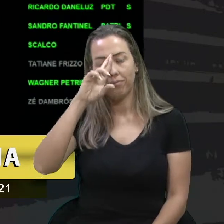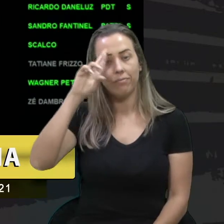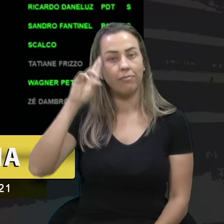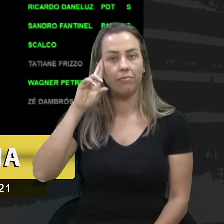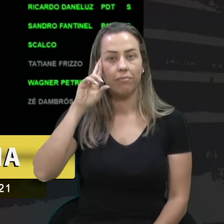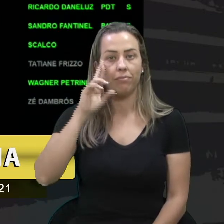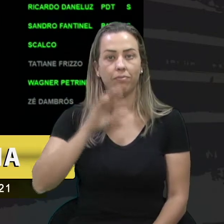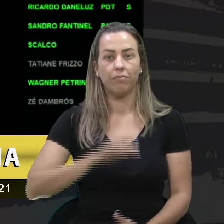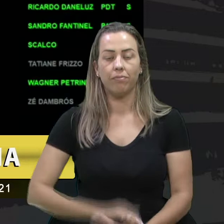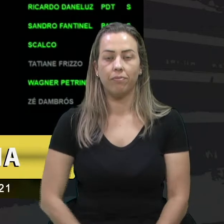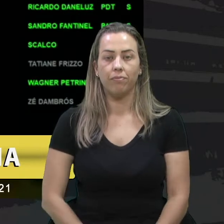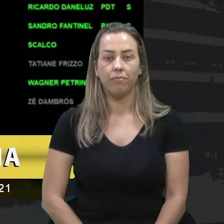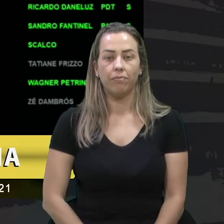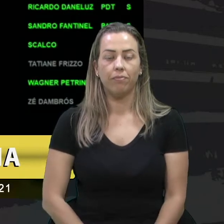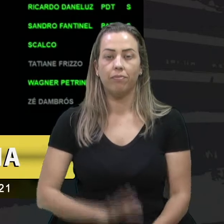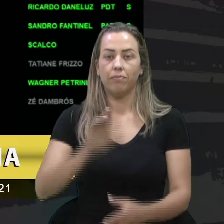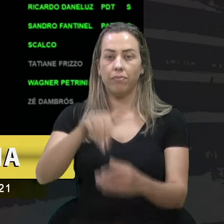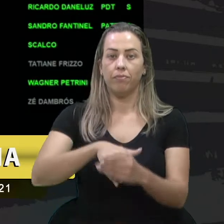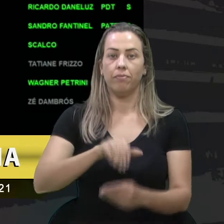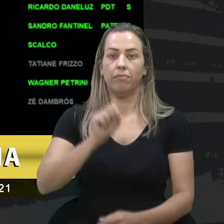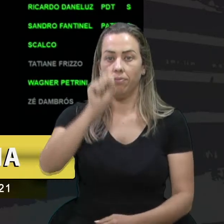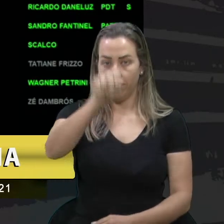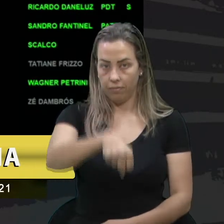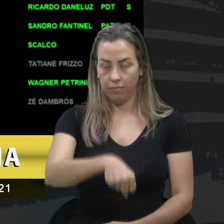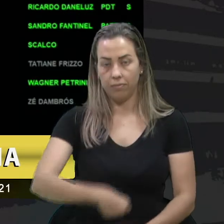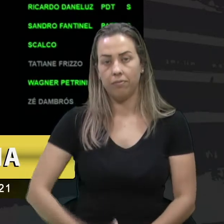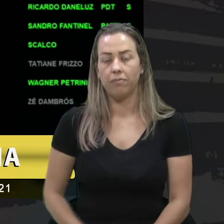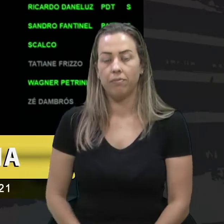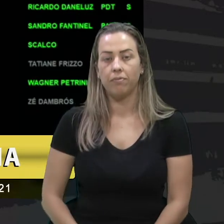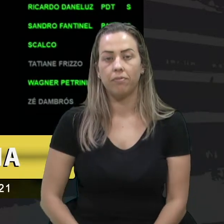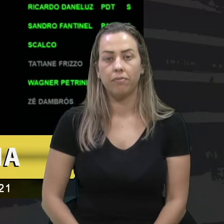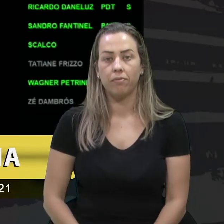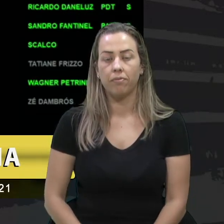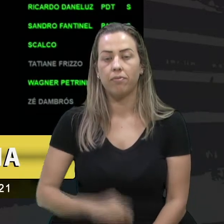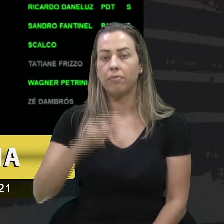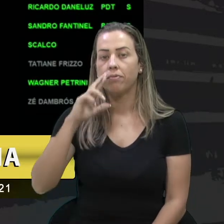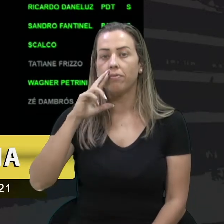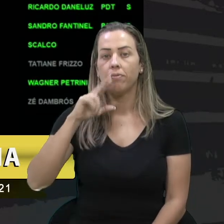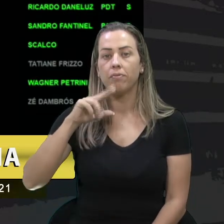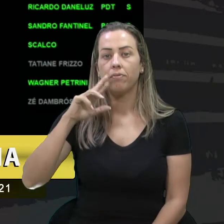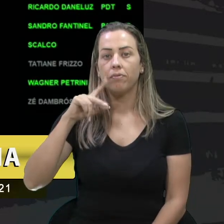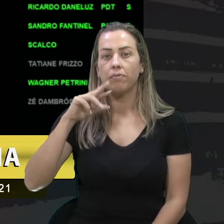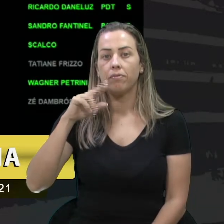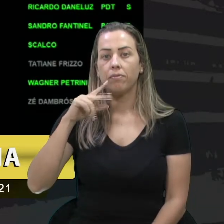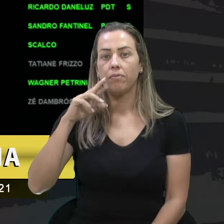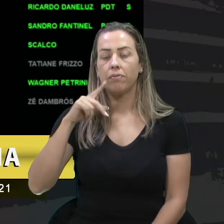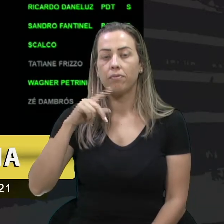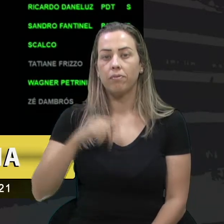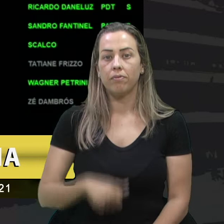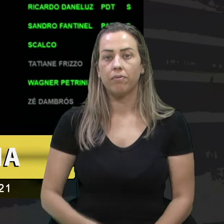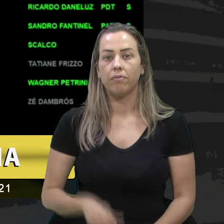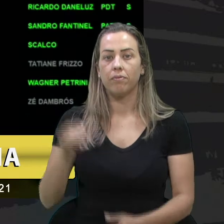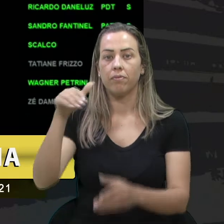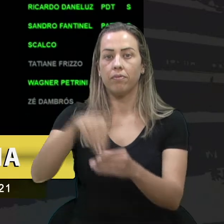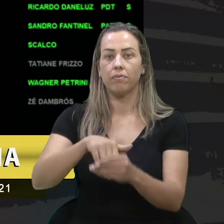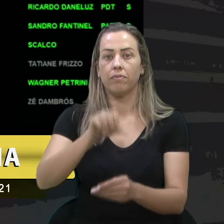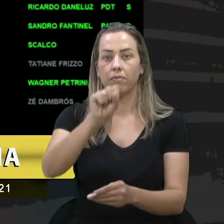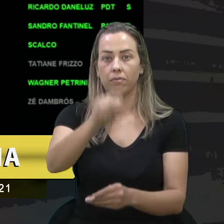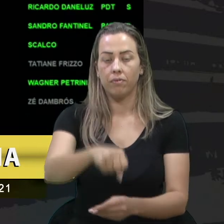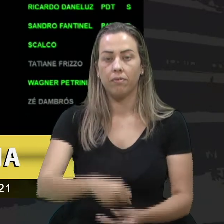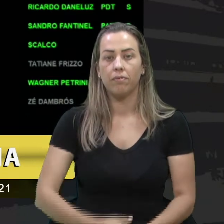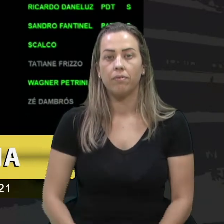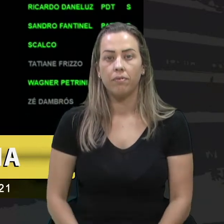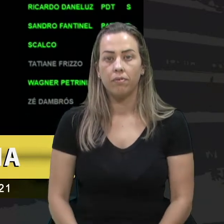eu voto sim presidente vota sim vereador Renato Oliveira eu voto sim senhor presidente